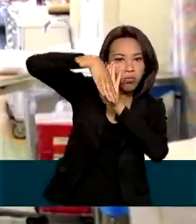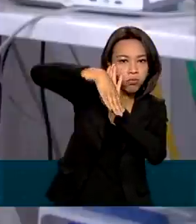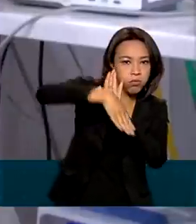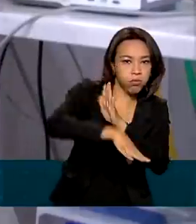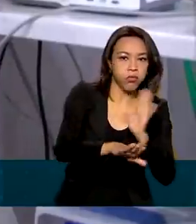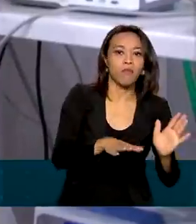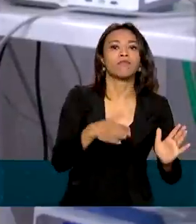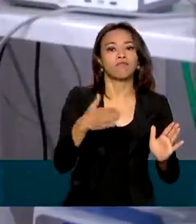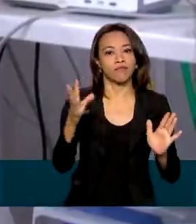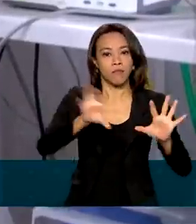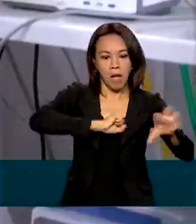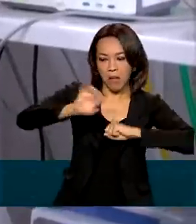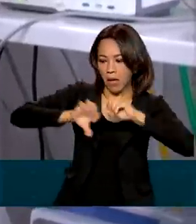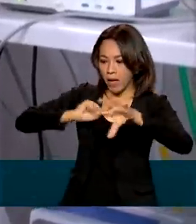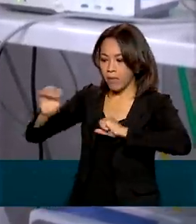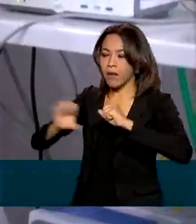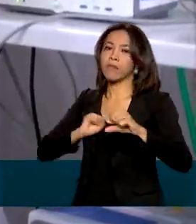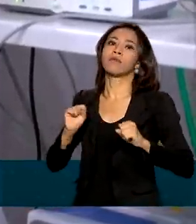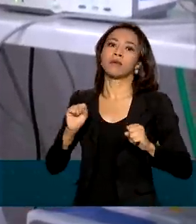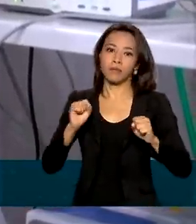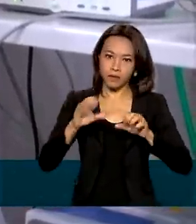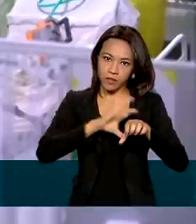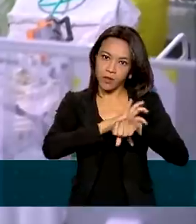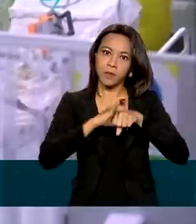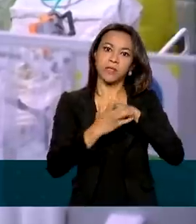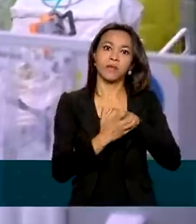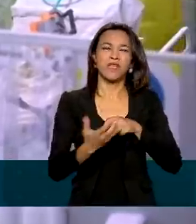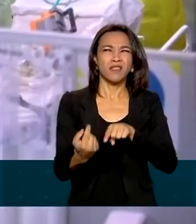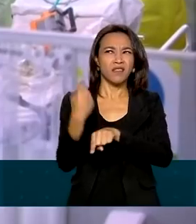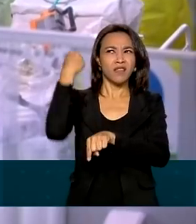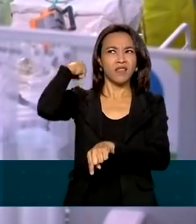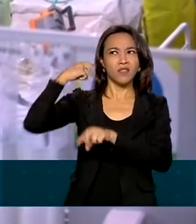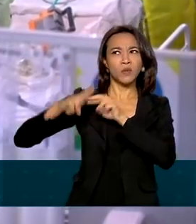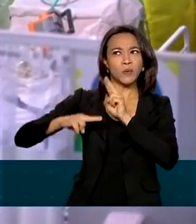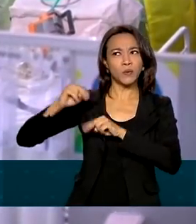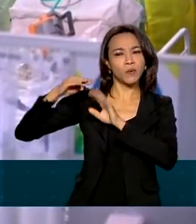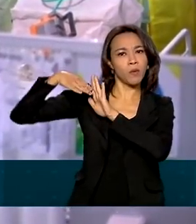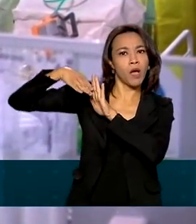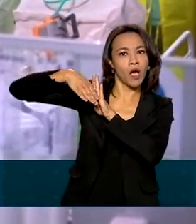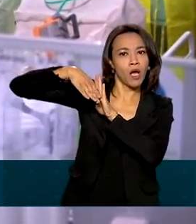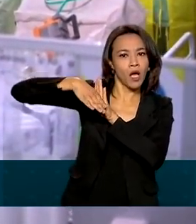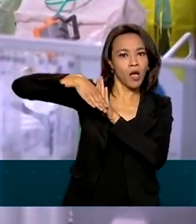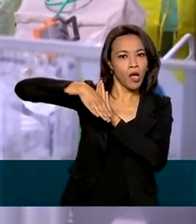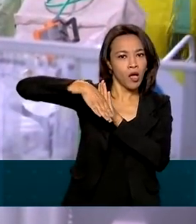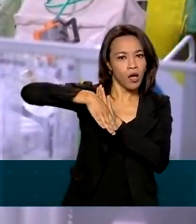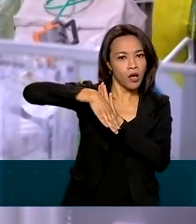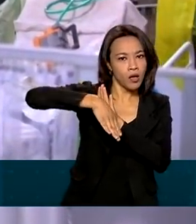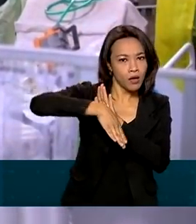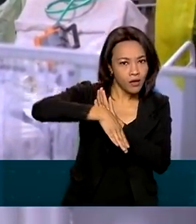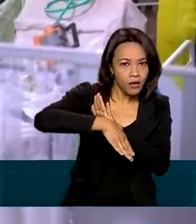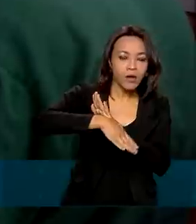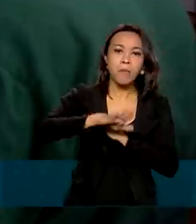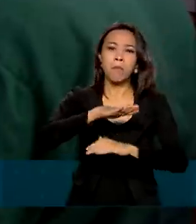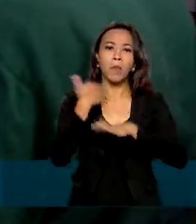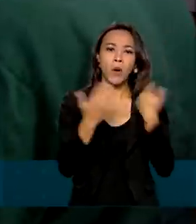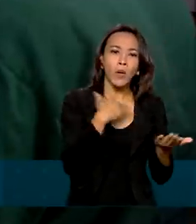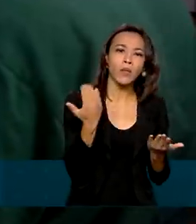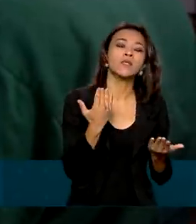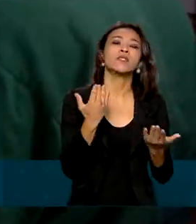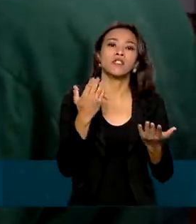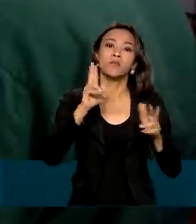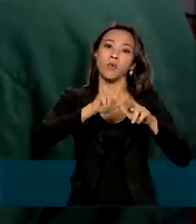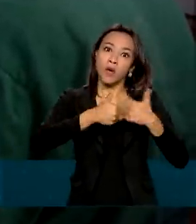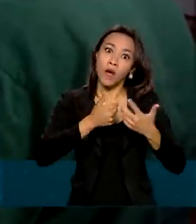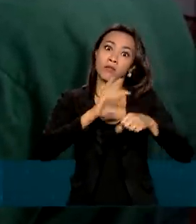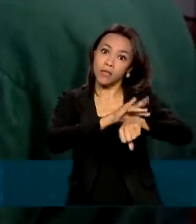queda. Desde junho, quando os índices da pandemia começaram a cair, a média móvel de casos e óbitos pela doença